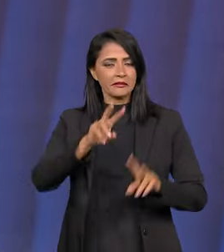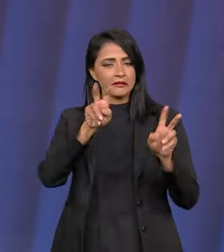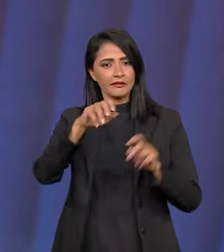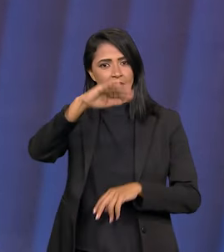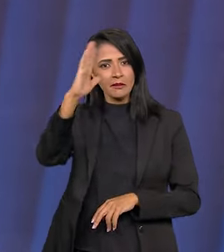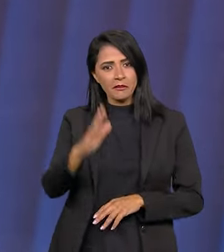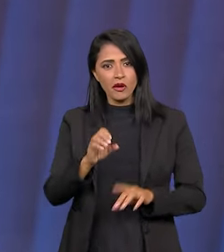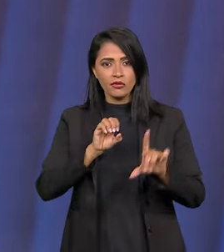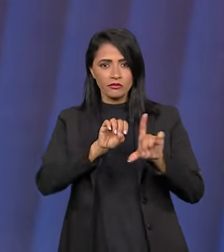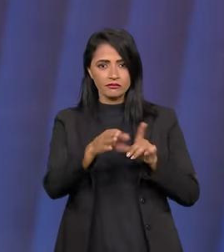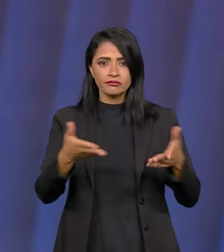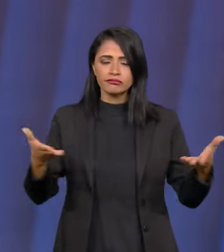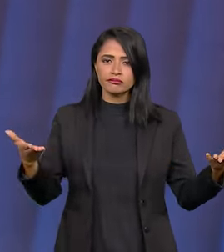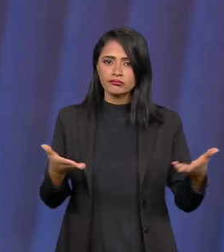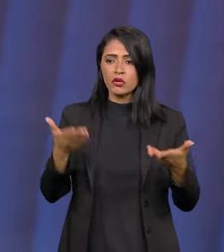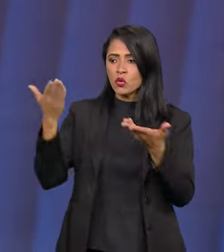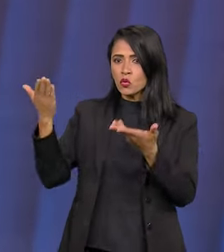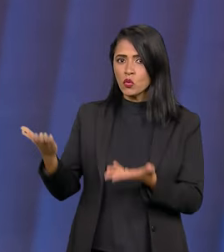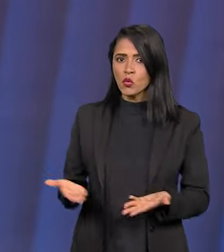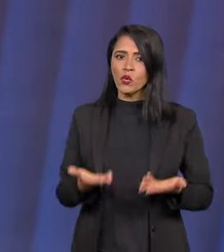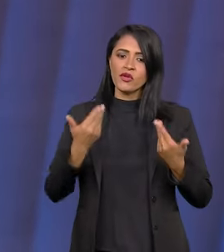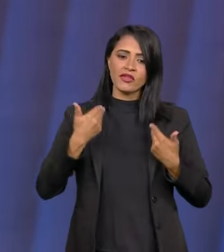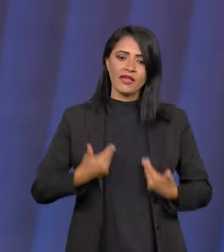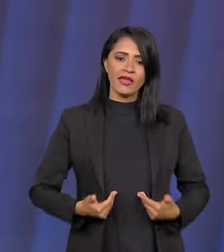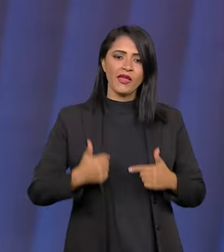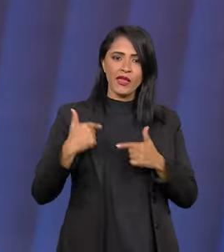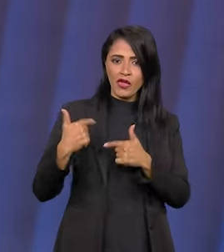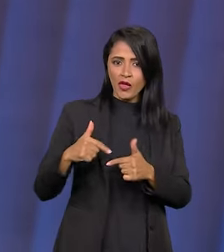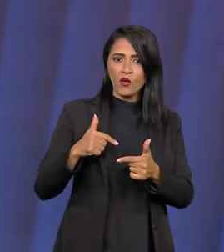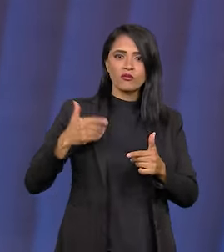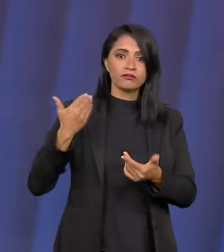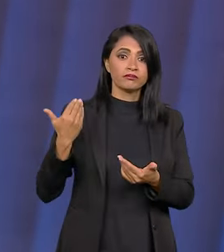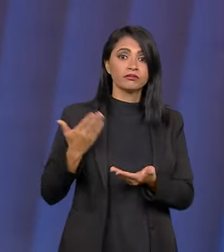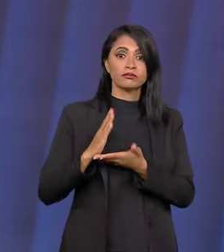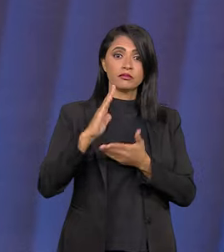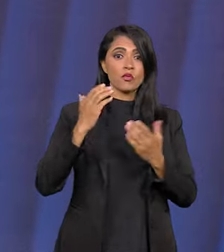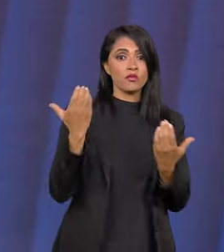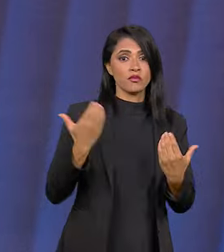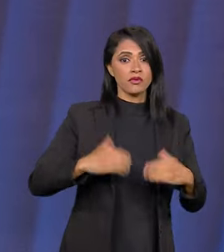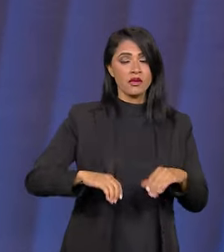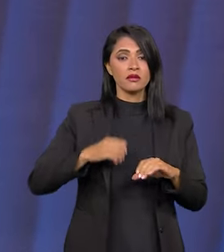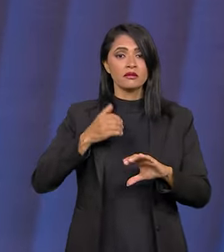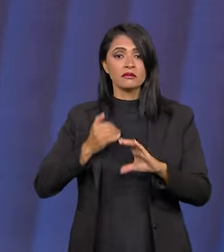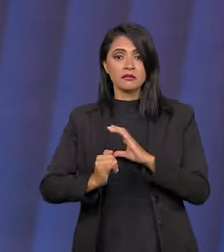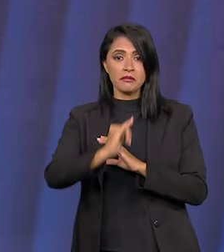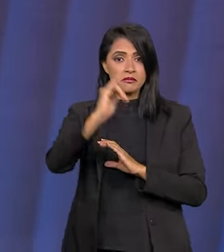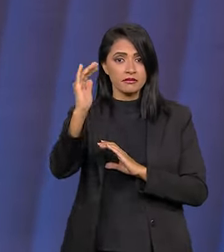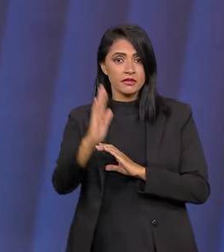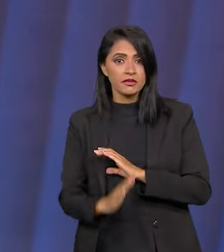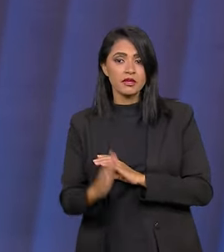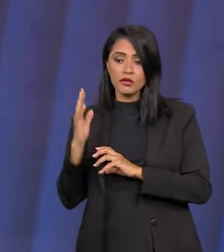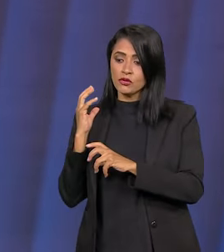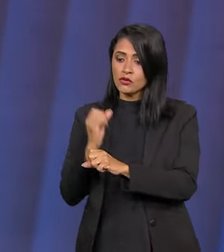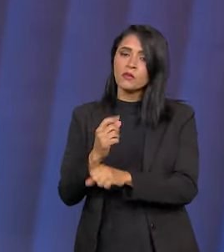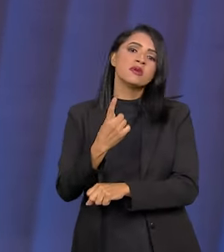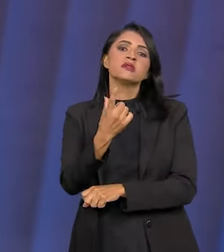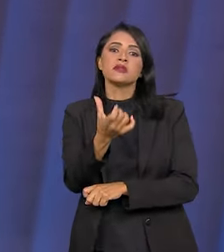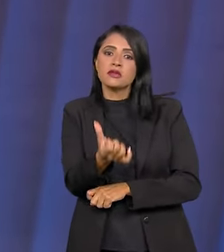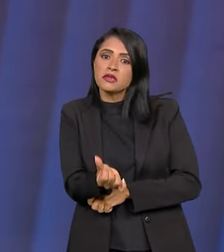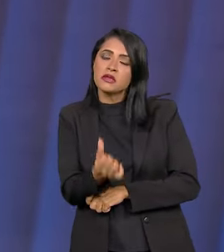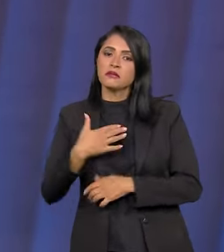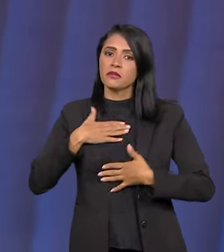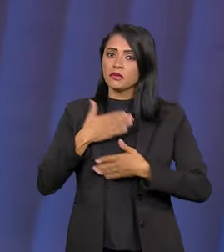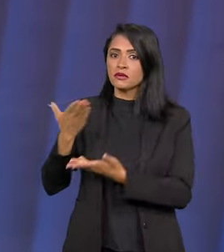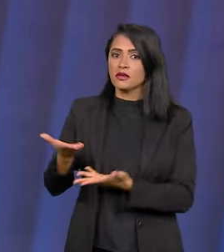Olá, a Brasil em Pauta está no ar. E hoje, eu que sou empregada concursada da Empresa Brasil de Comunicação há 16